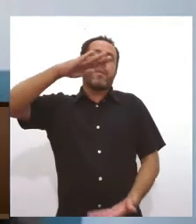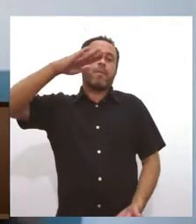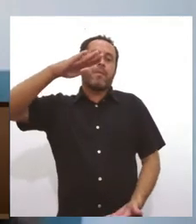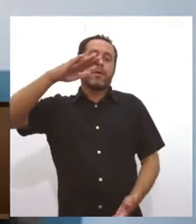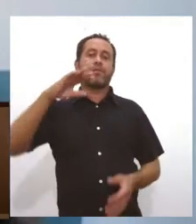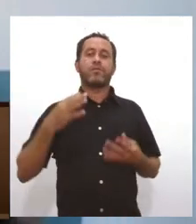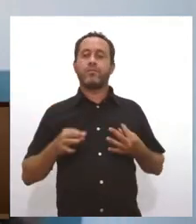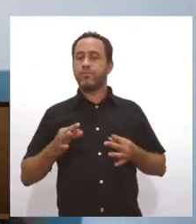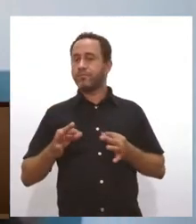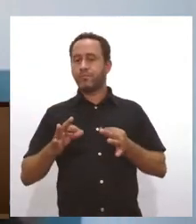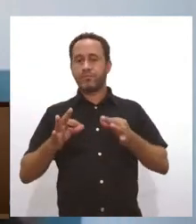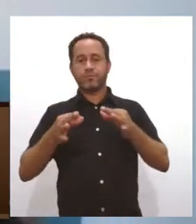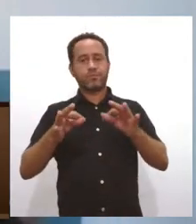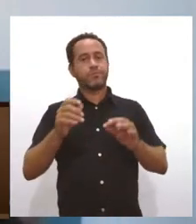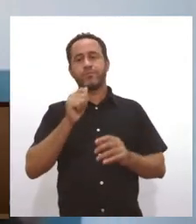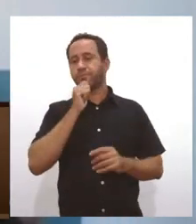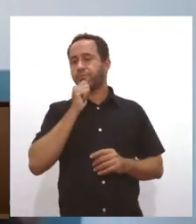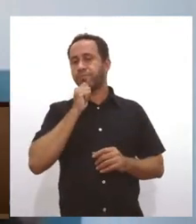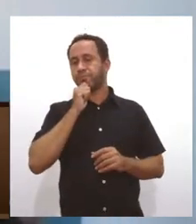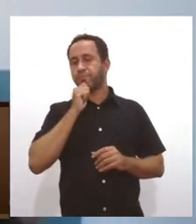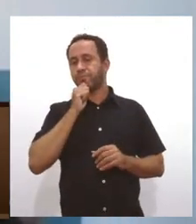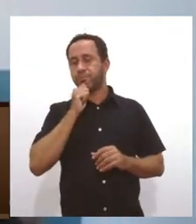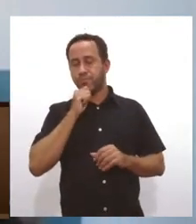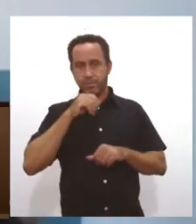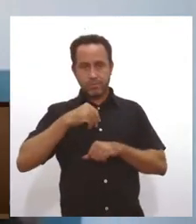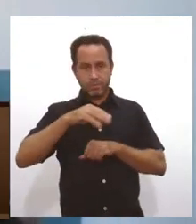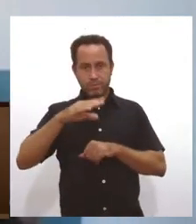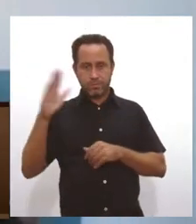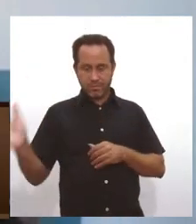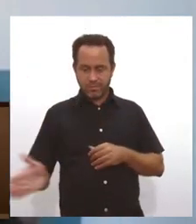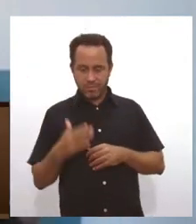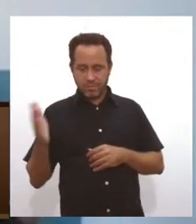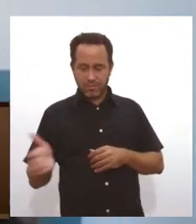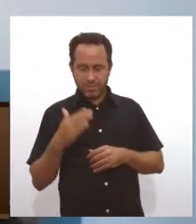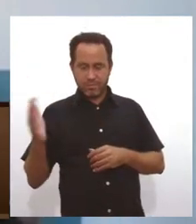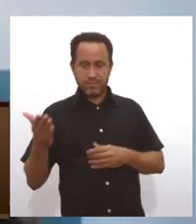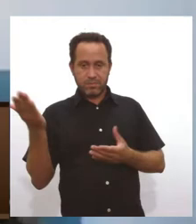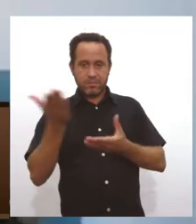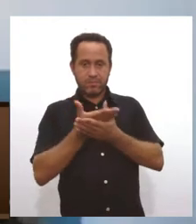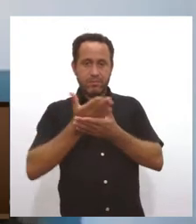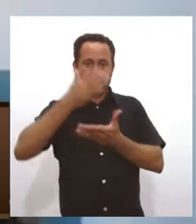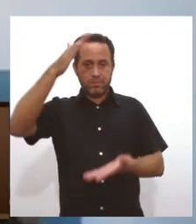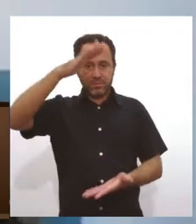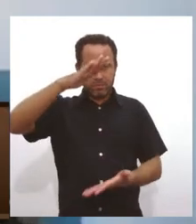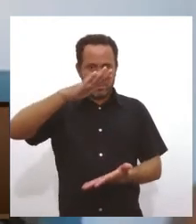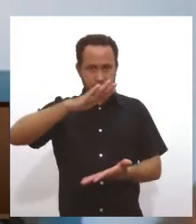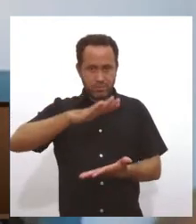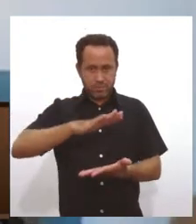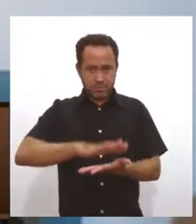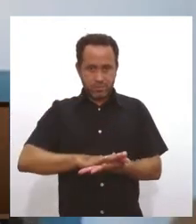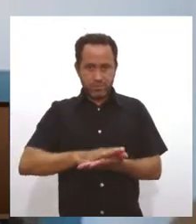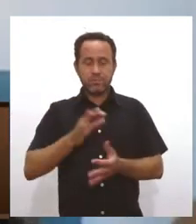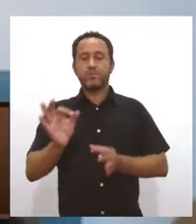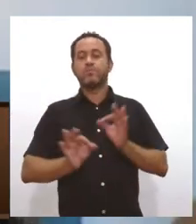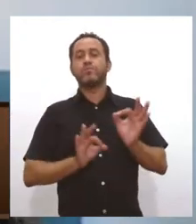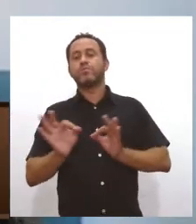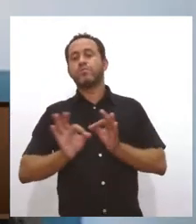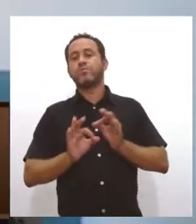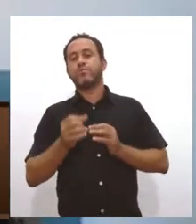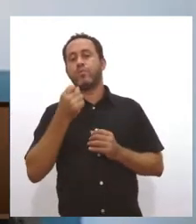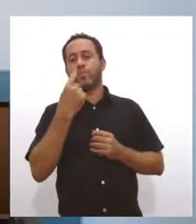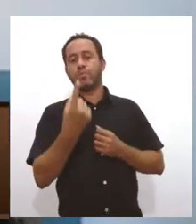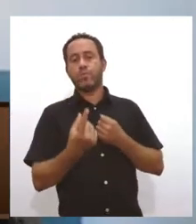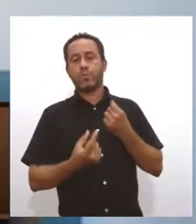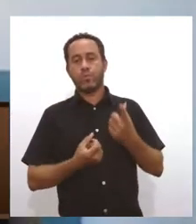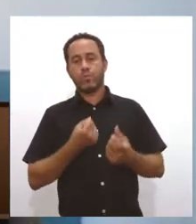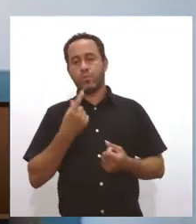tecnologia aí, uma informatização para acelerar esses processos e aí como analisar um a um? Porque cada um